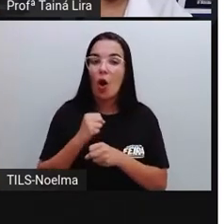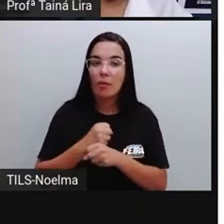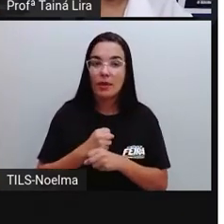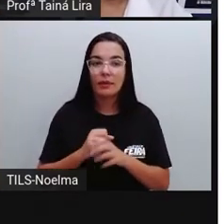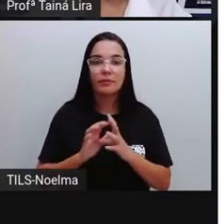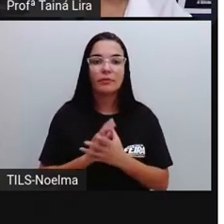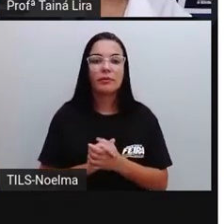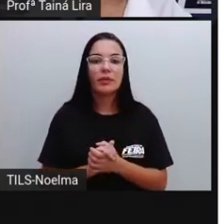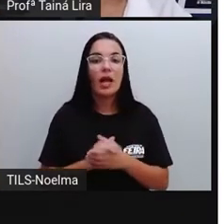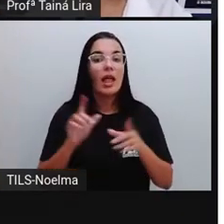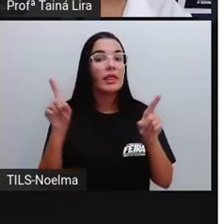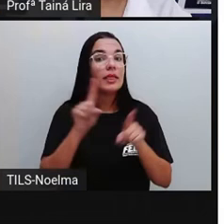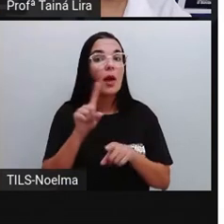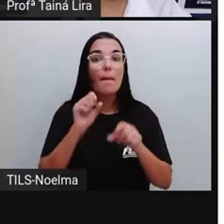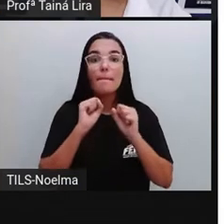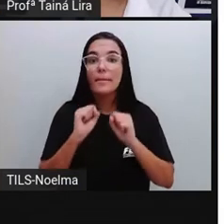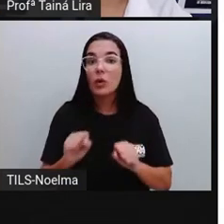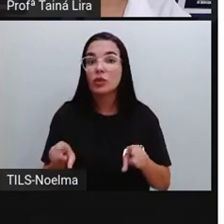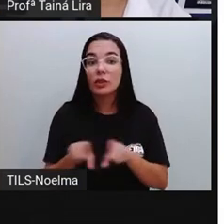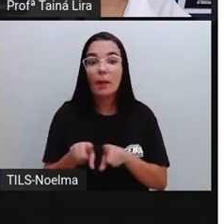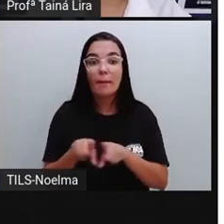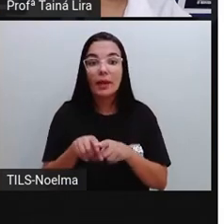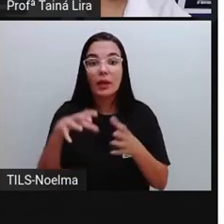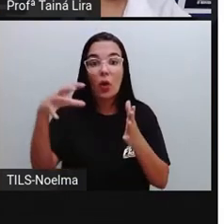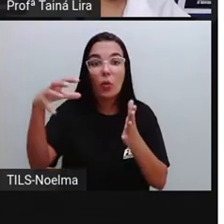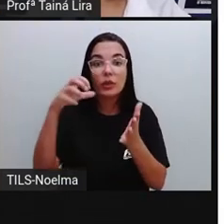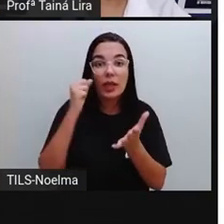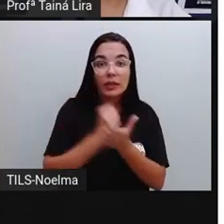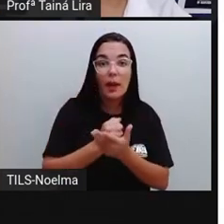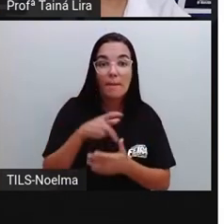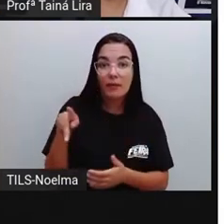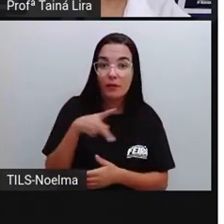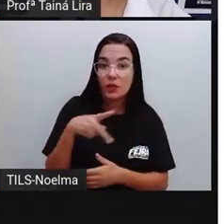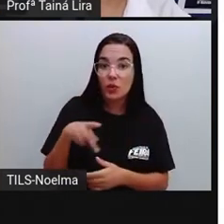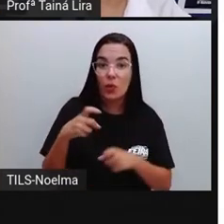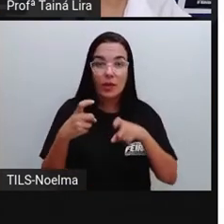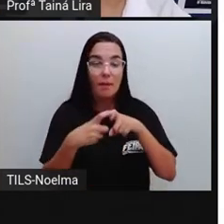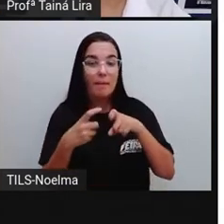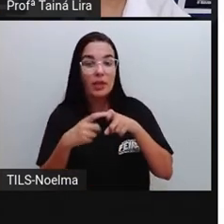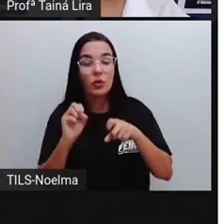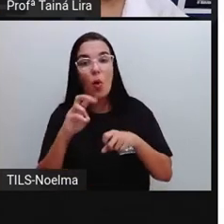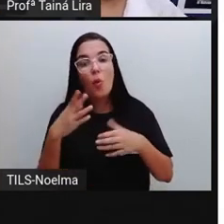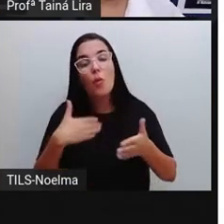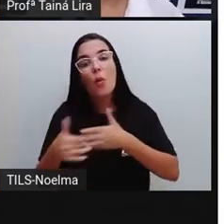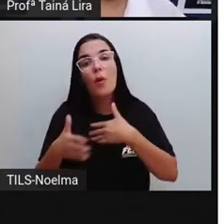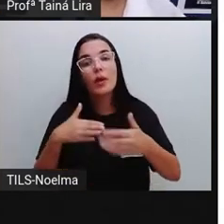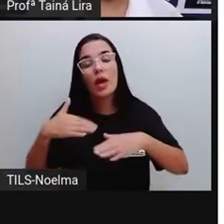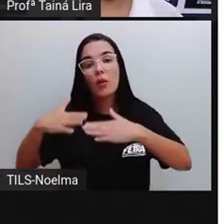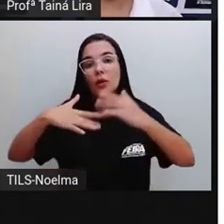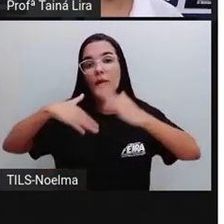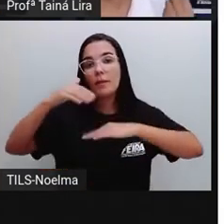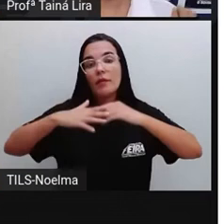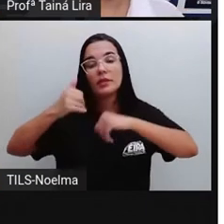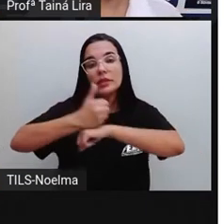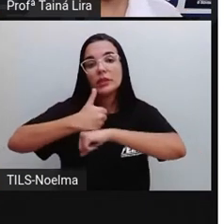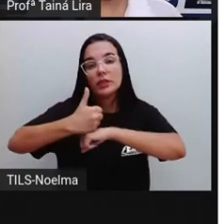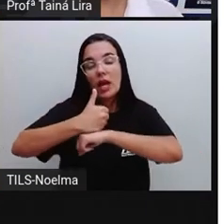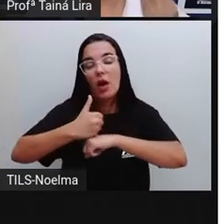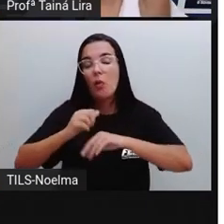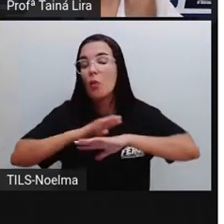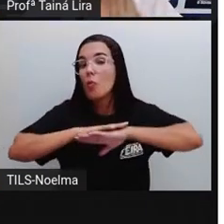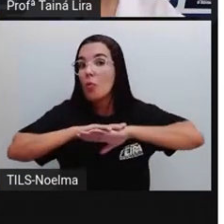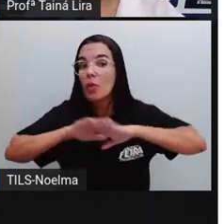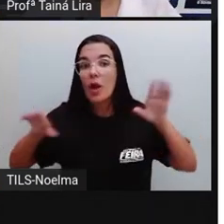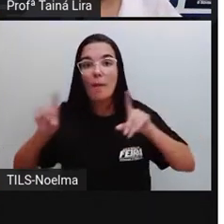Bom, eles também não podem, ó, contratar professores, médicos ou qualquer outro funcionário público, até porque